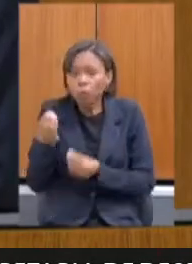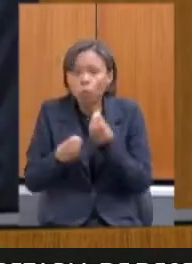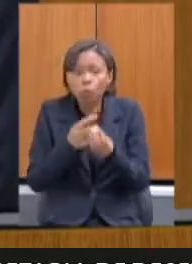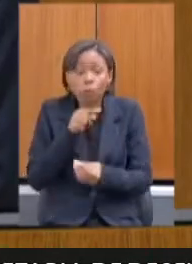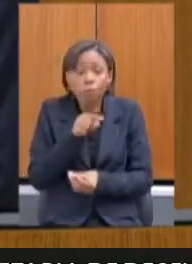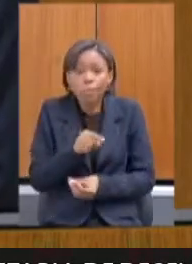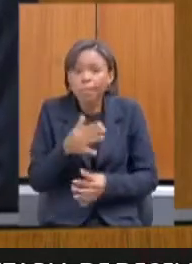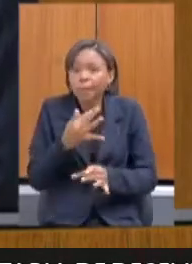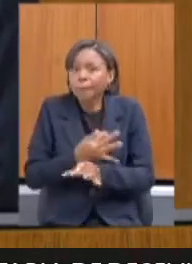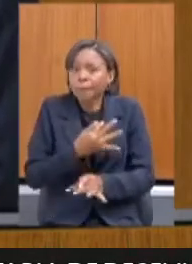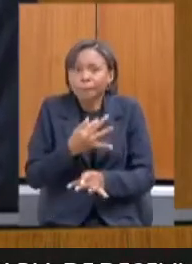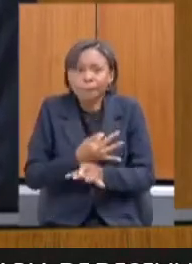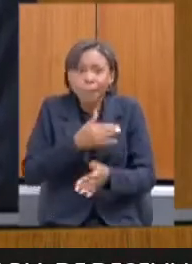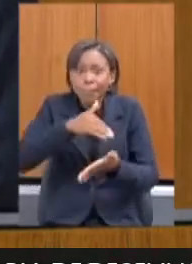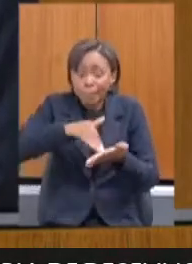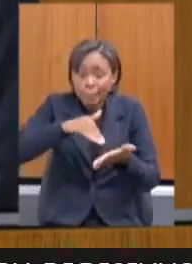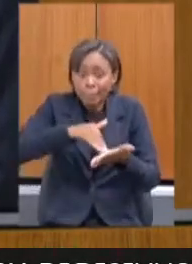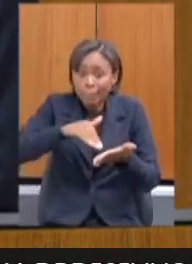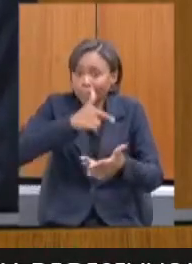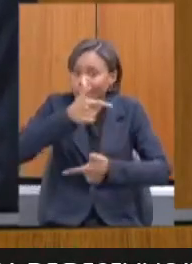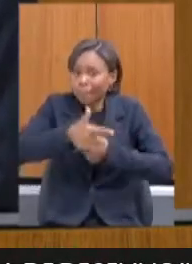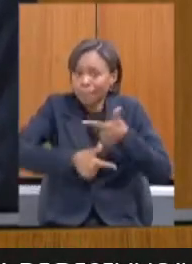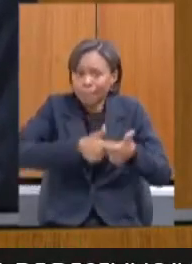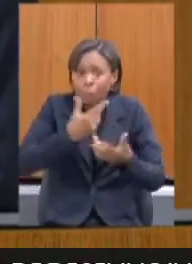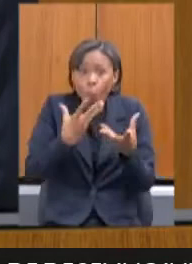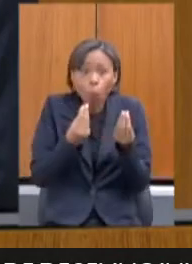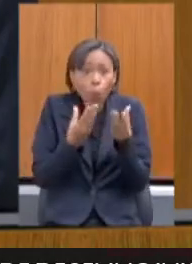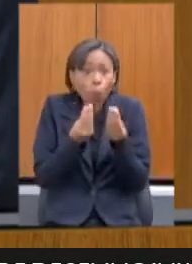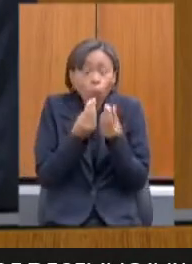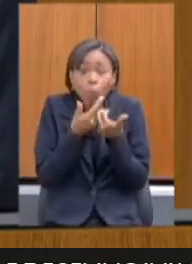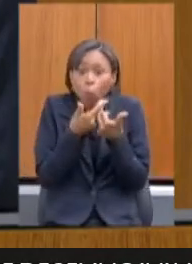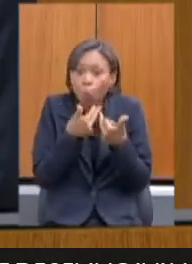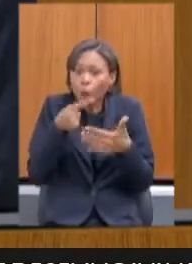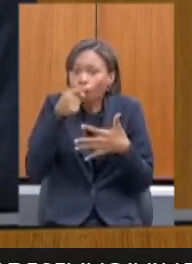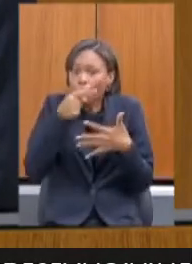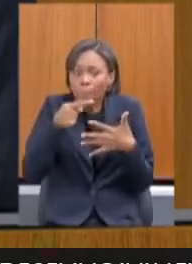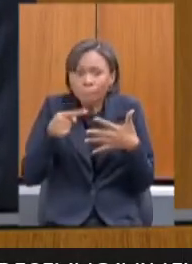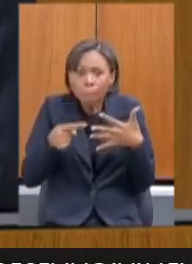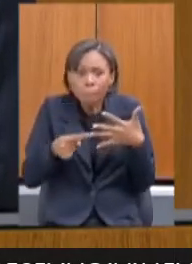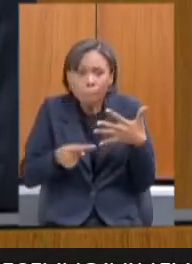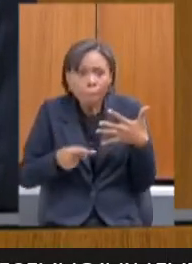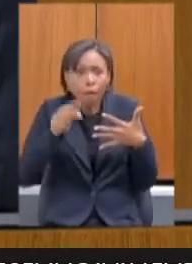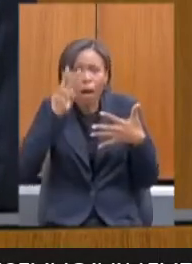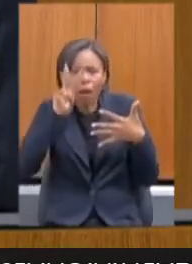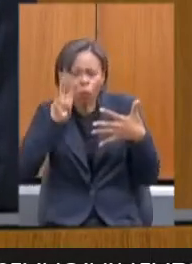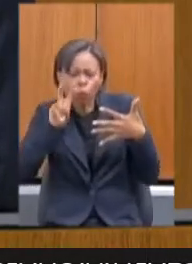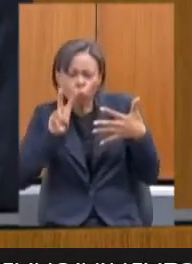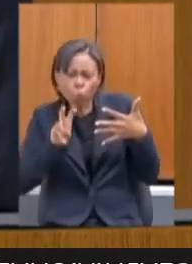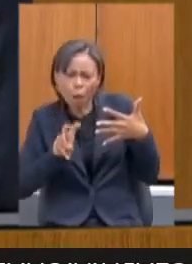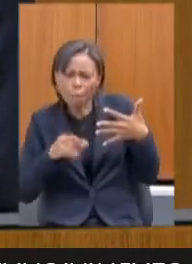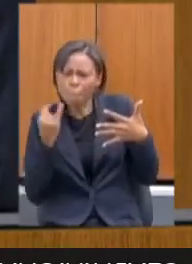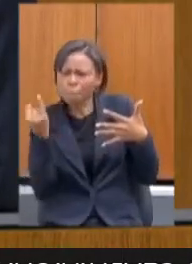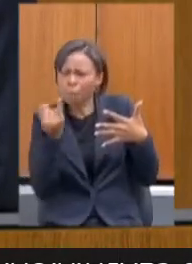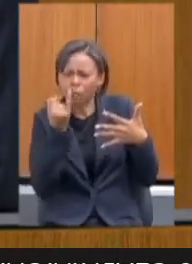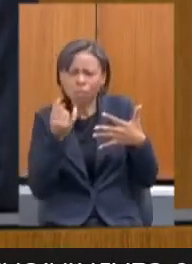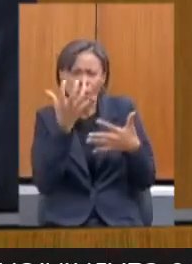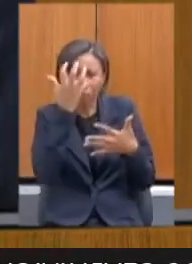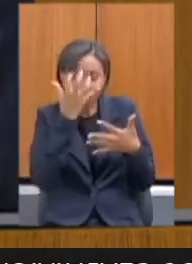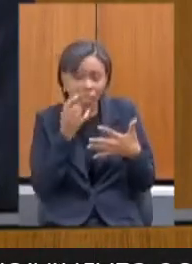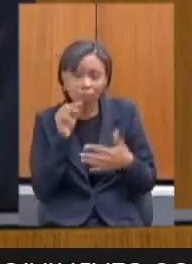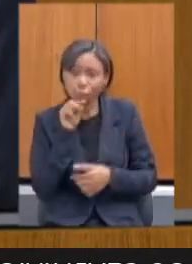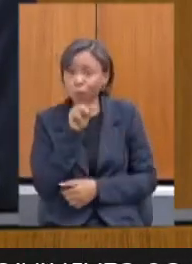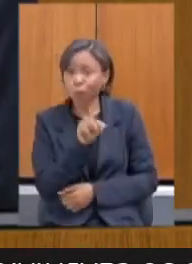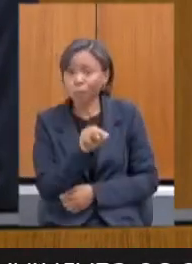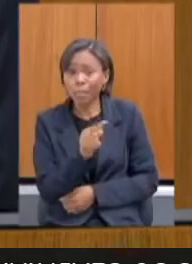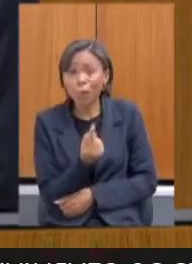secretaria. É muita coisa para você, os assuntos são muito importantes, os assuntos são muito sérios e você é só